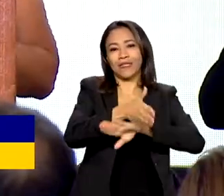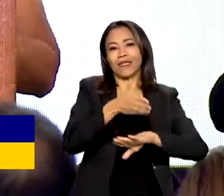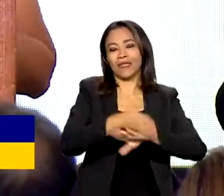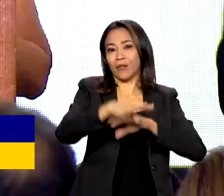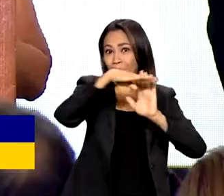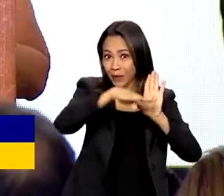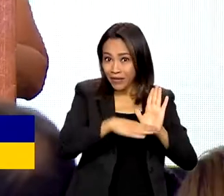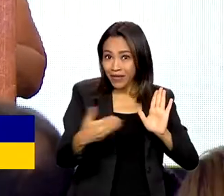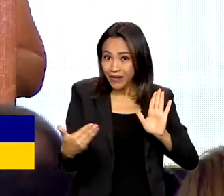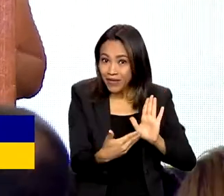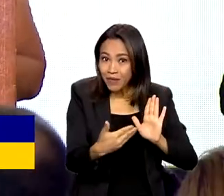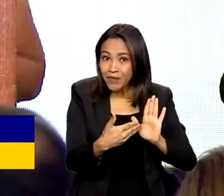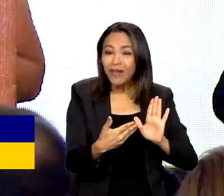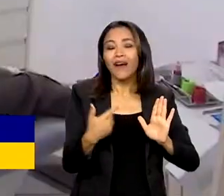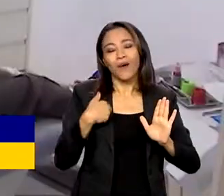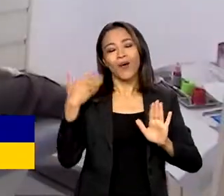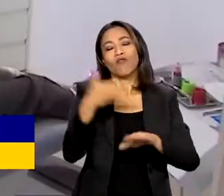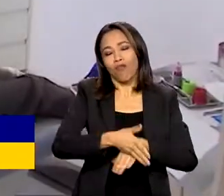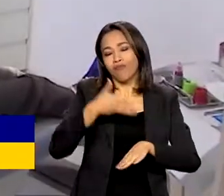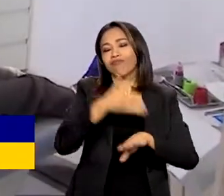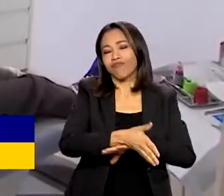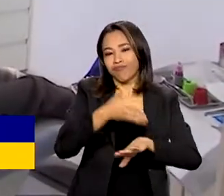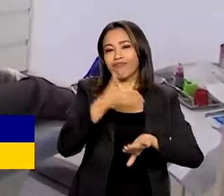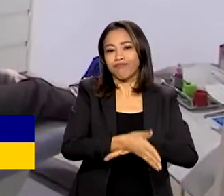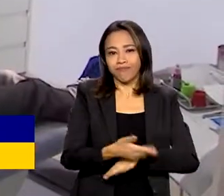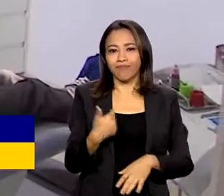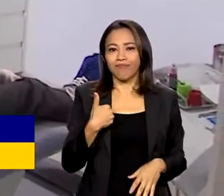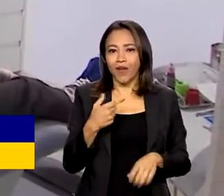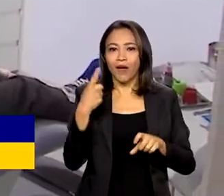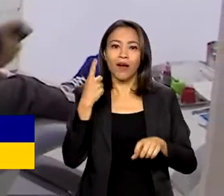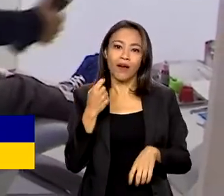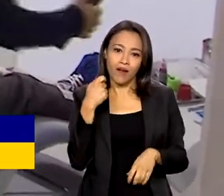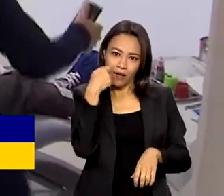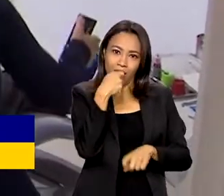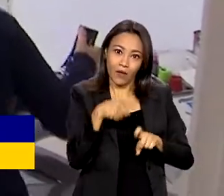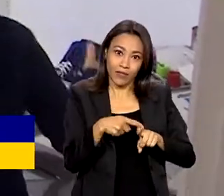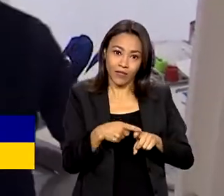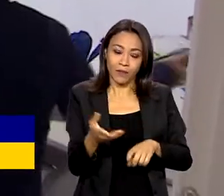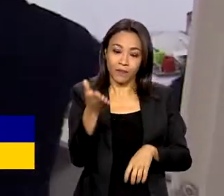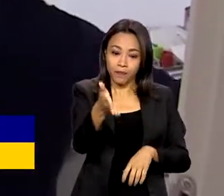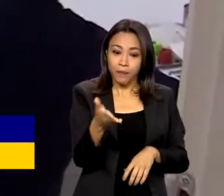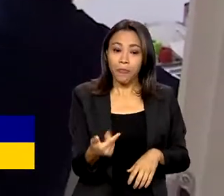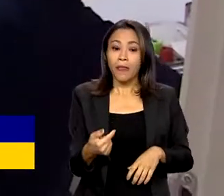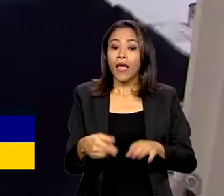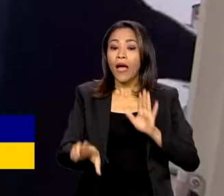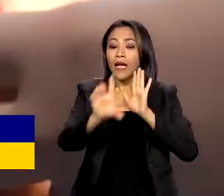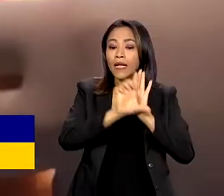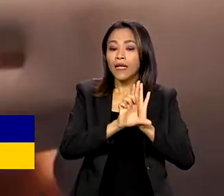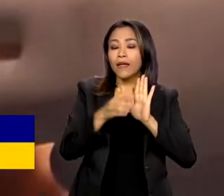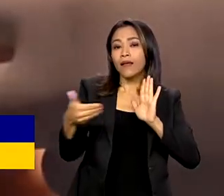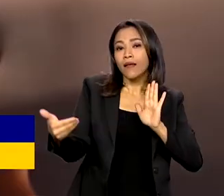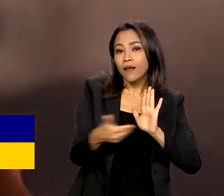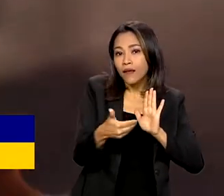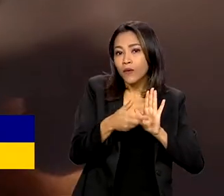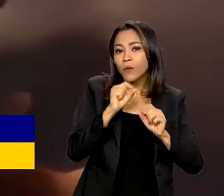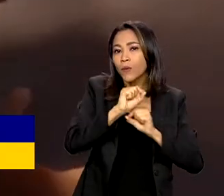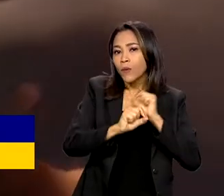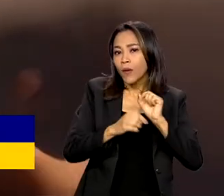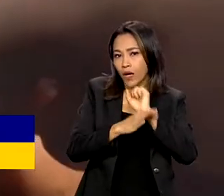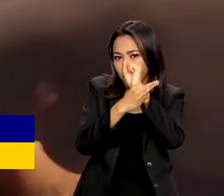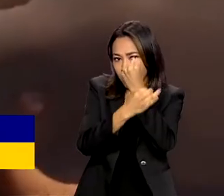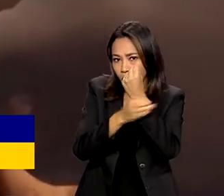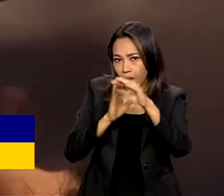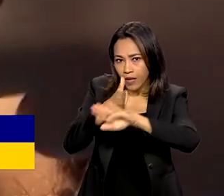eu fui irregularmente. A entrada do Brasil Sorridente na lei orgânica da saúde prevê o acesso